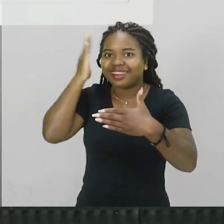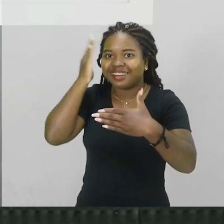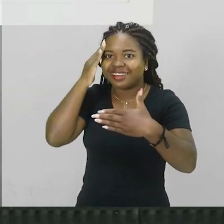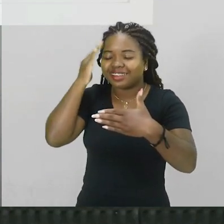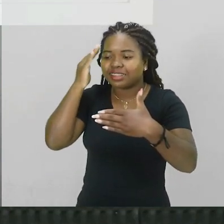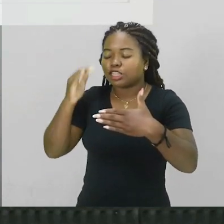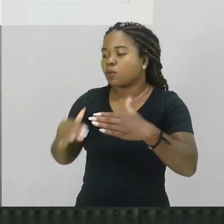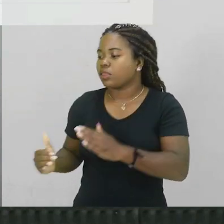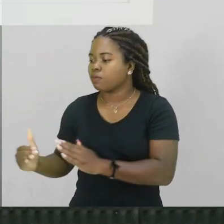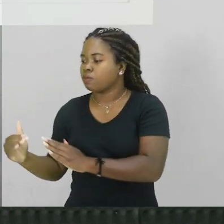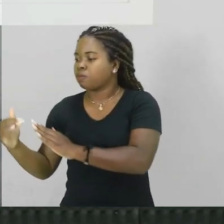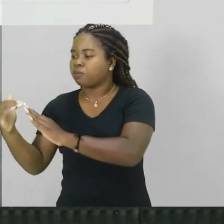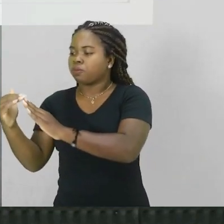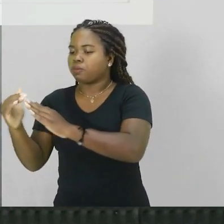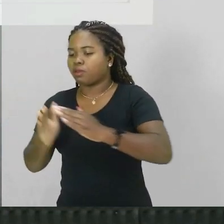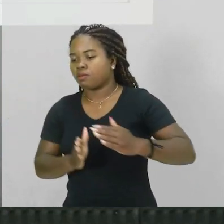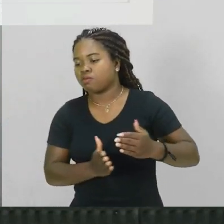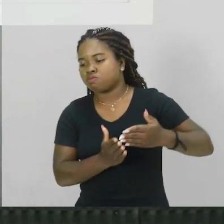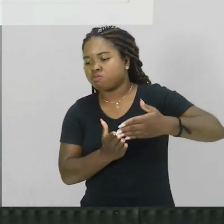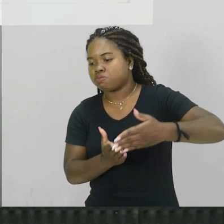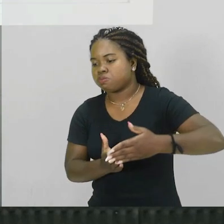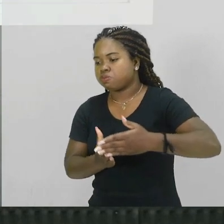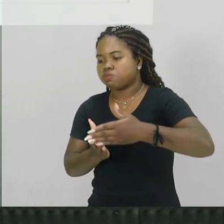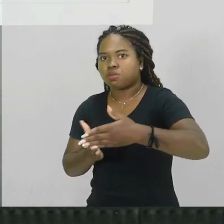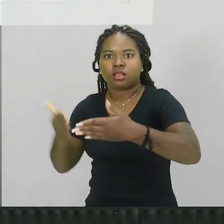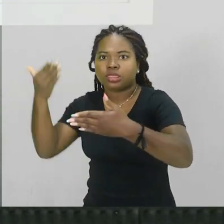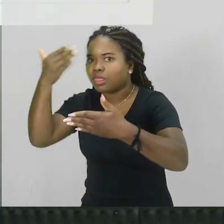isso, que está falando o texto, tá certo?